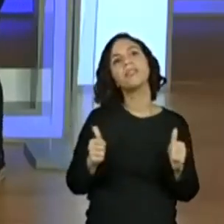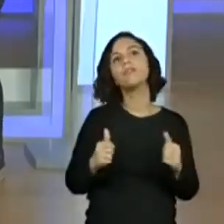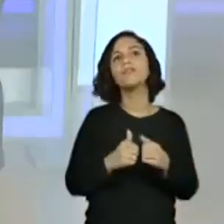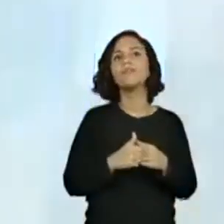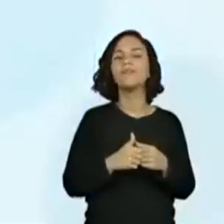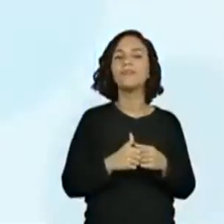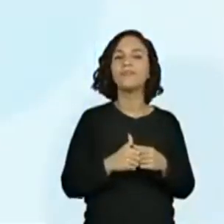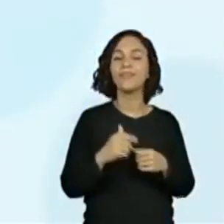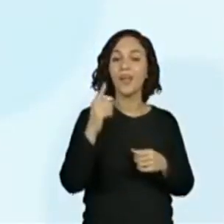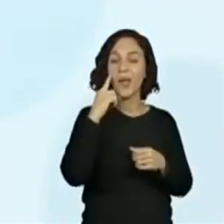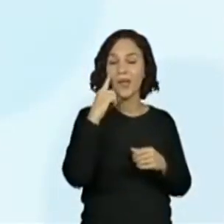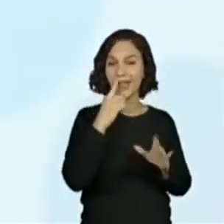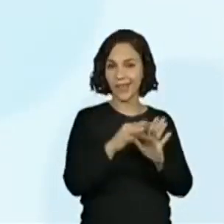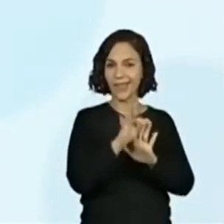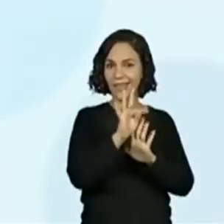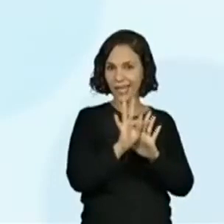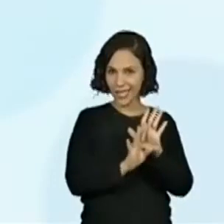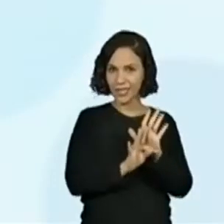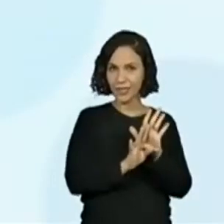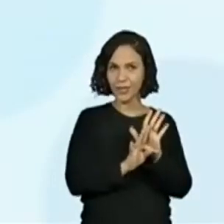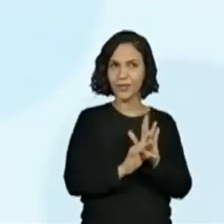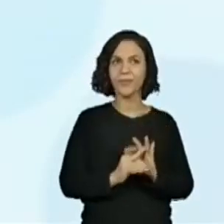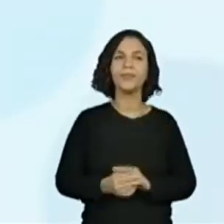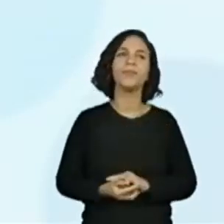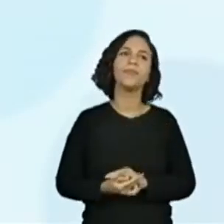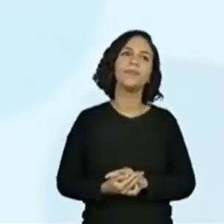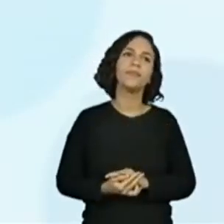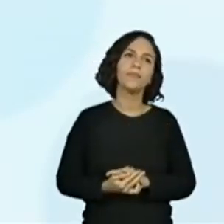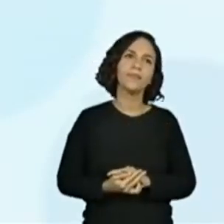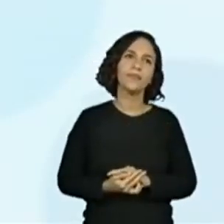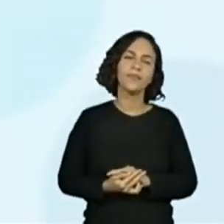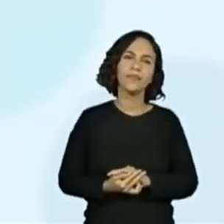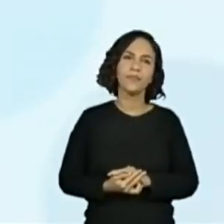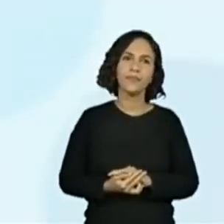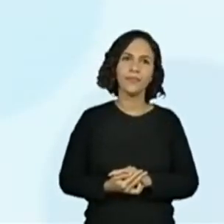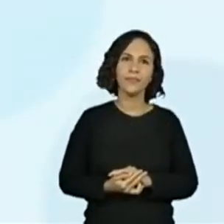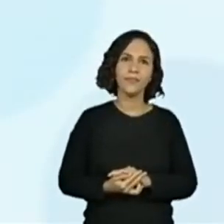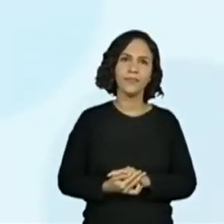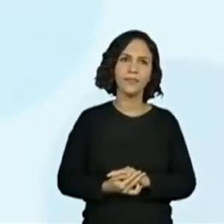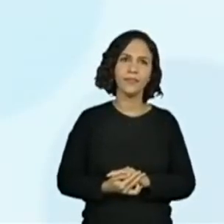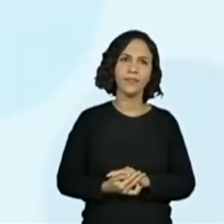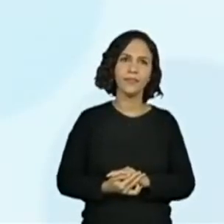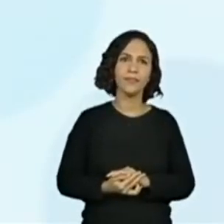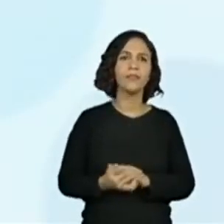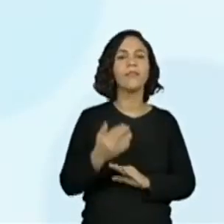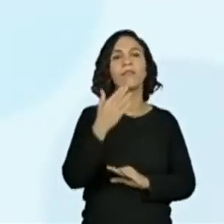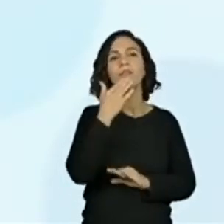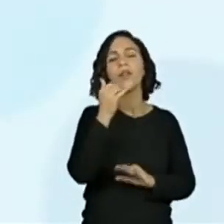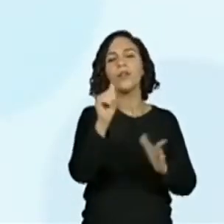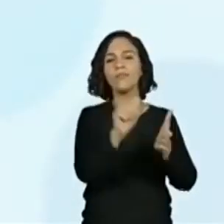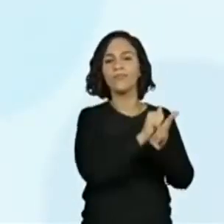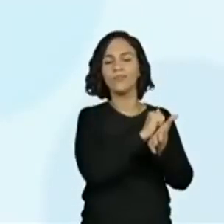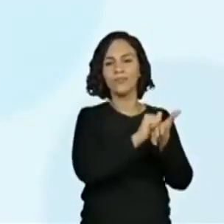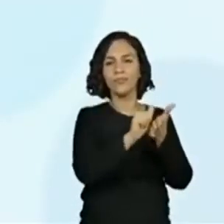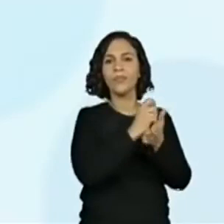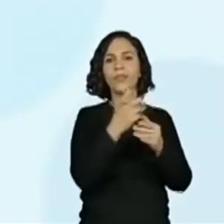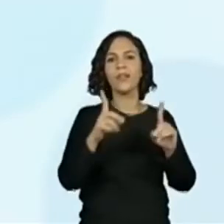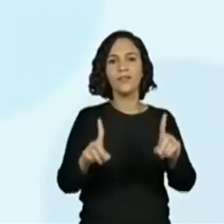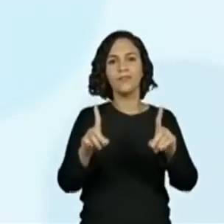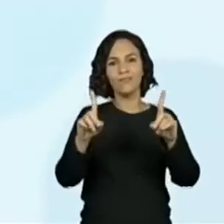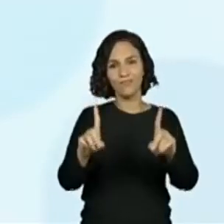o nosso texto, agora eu vou trocar aqui, tá? Tá. Se você puder limpar, porque as professoras querem tirar print,